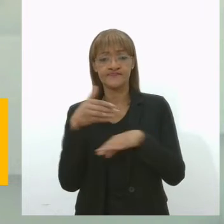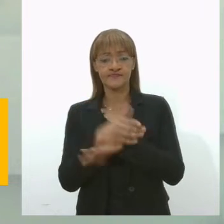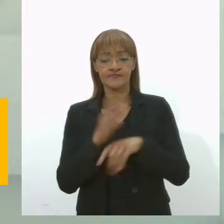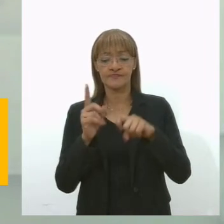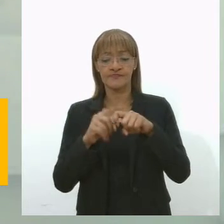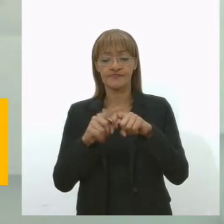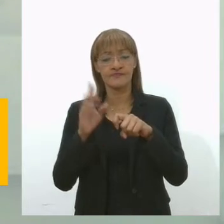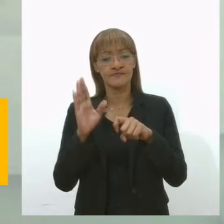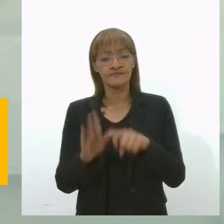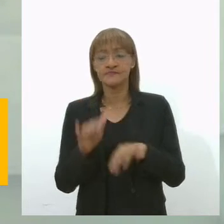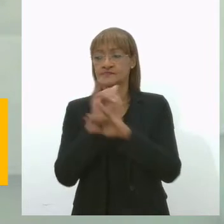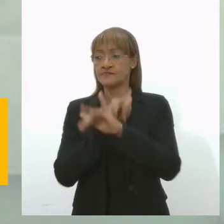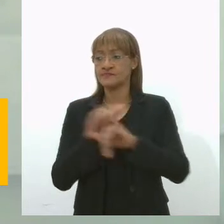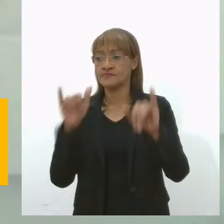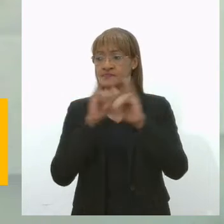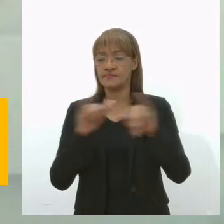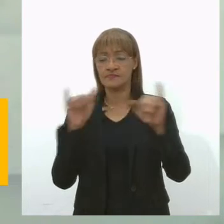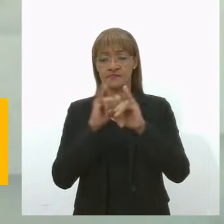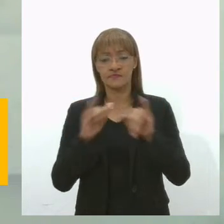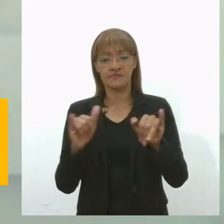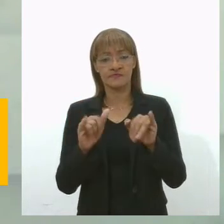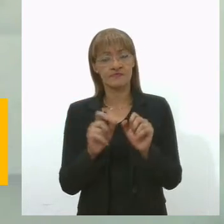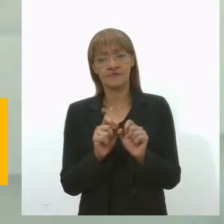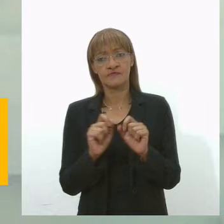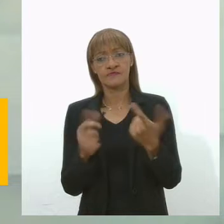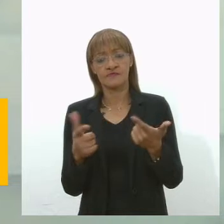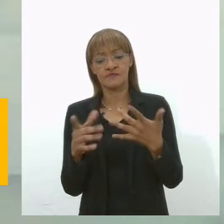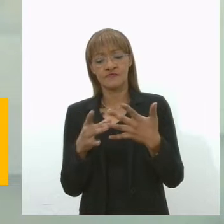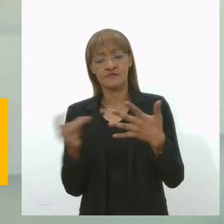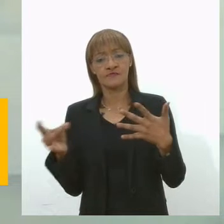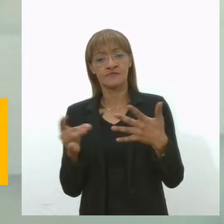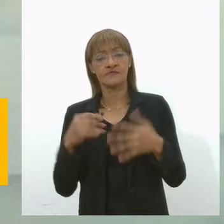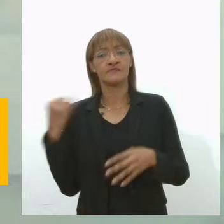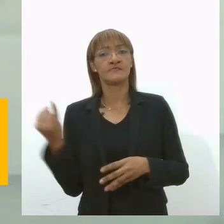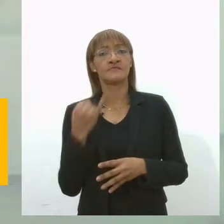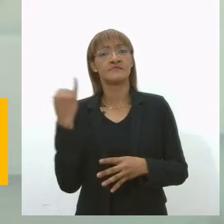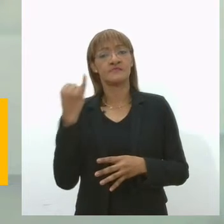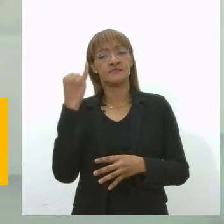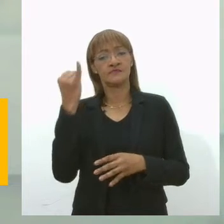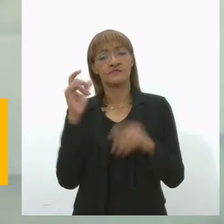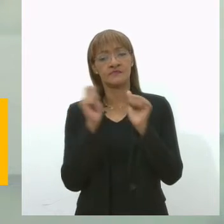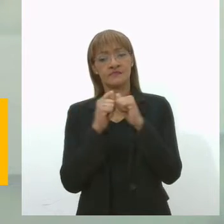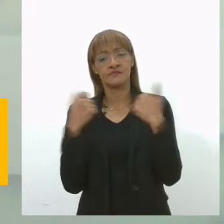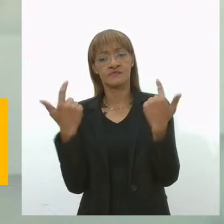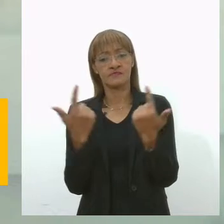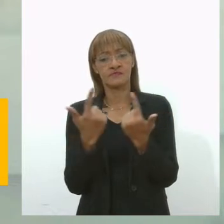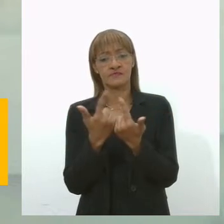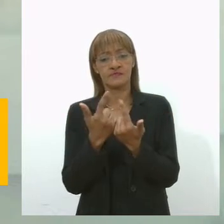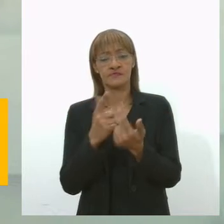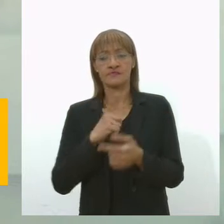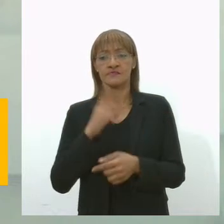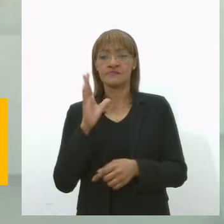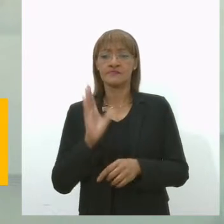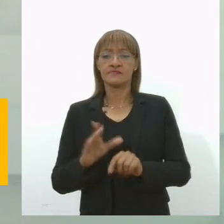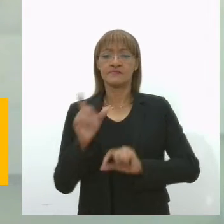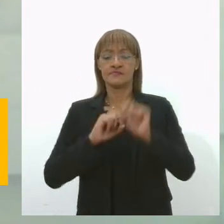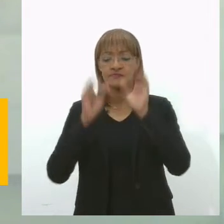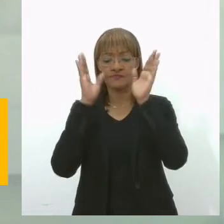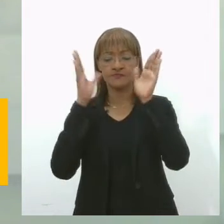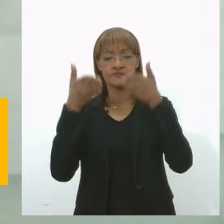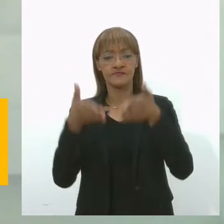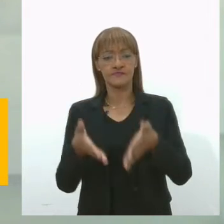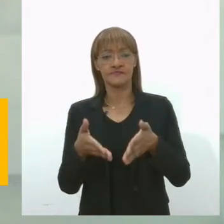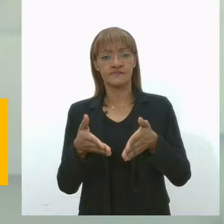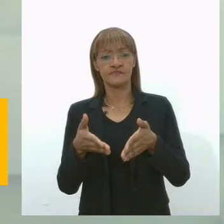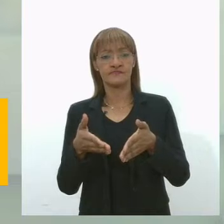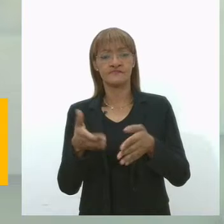informações e, claro, destacar a importância que a Assembleia Legislativa dá também para as questões voltadas para a saúde